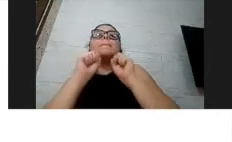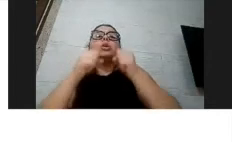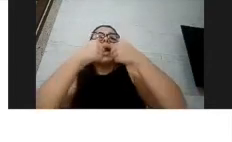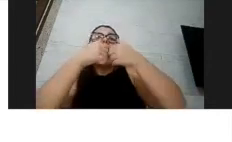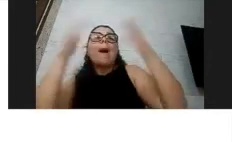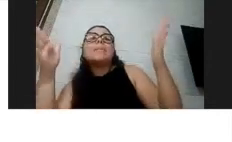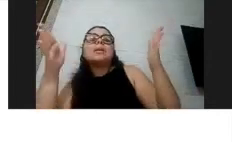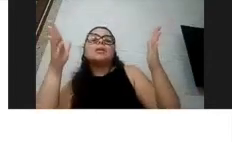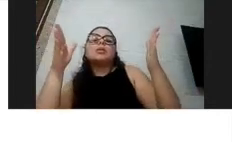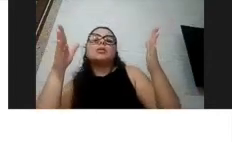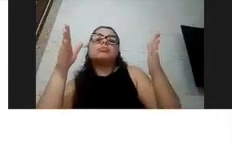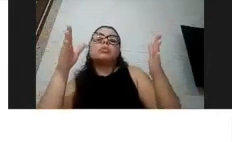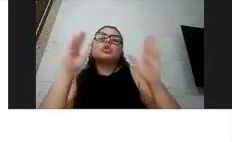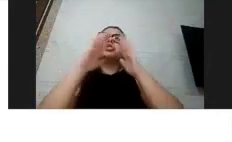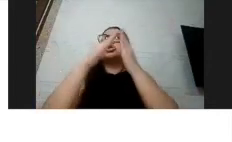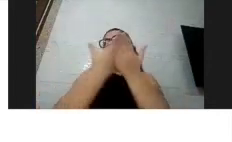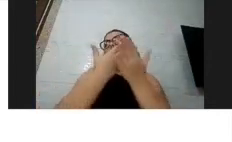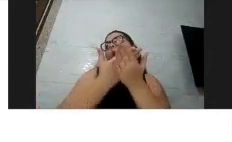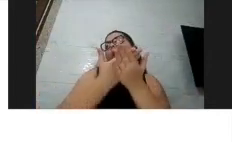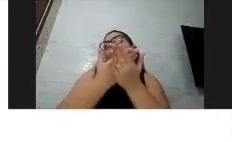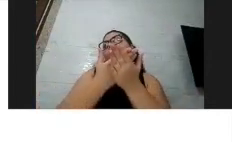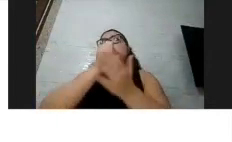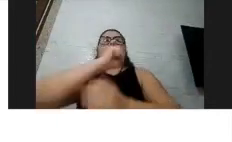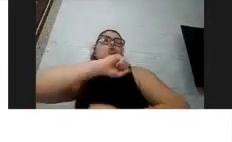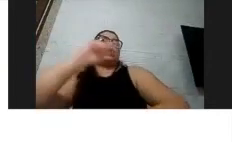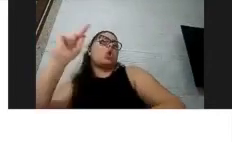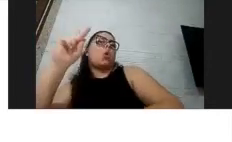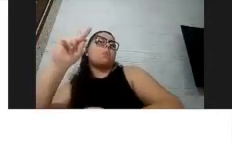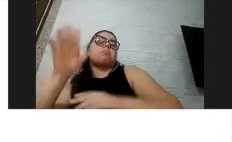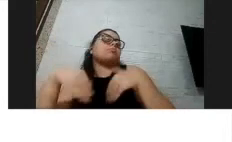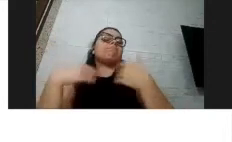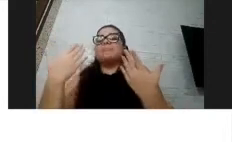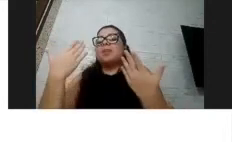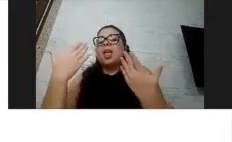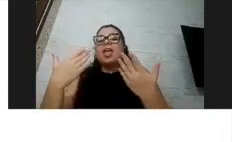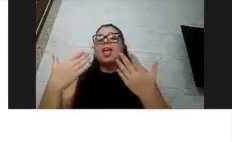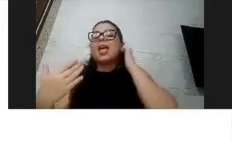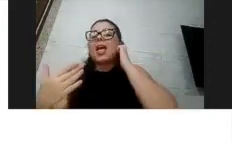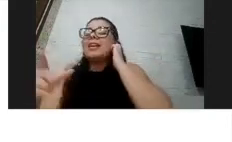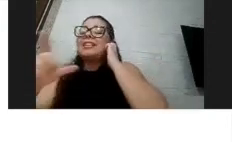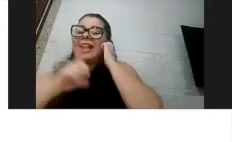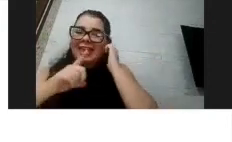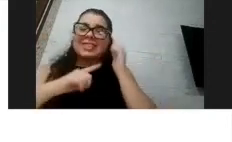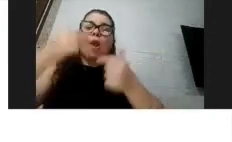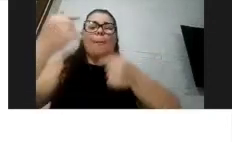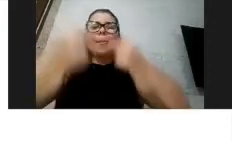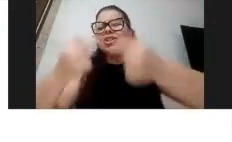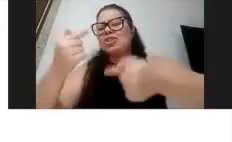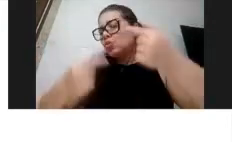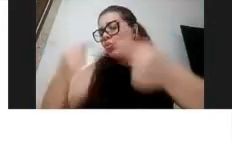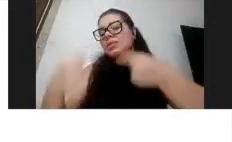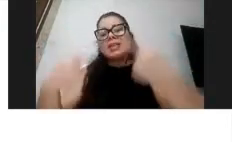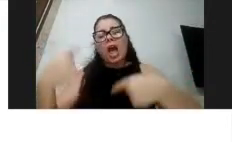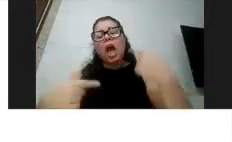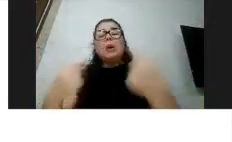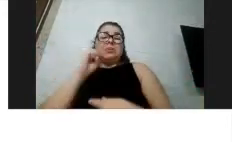discussões, se abre shopping ou abre escola, né, existe uma discussão imensa se essa